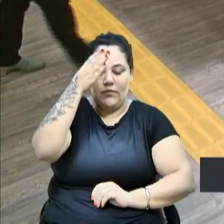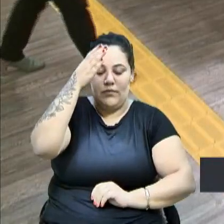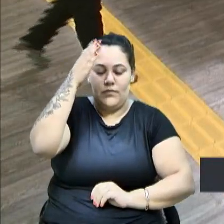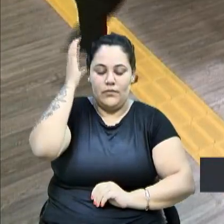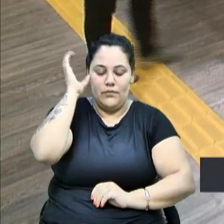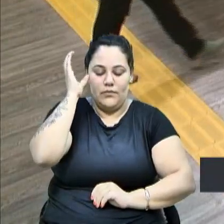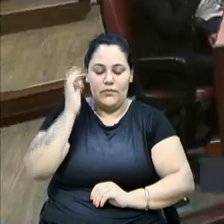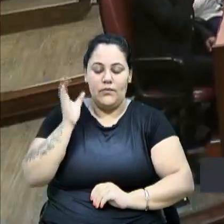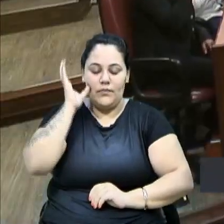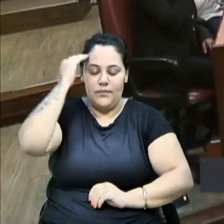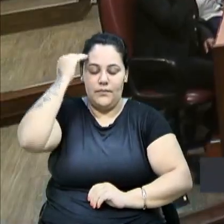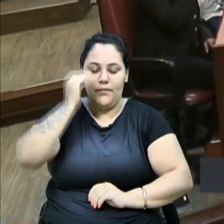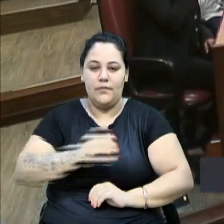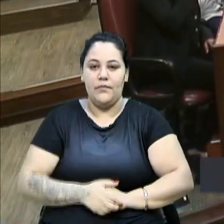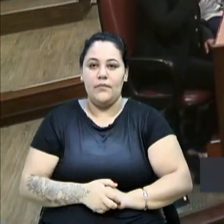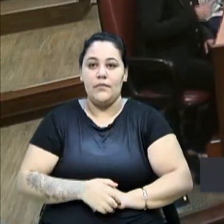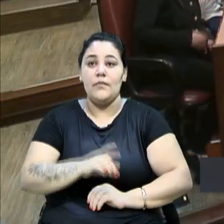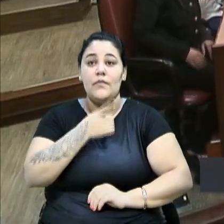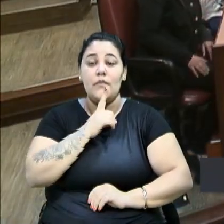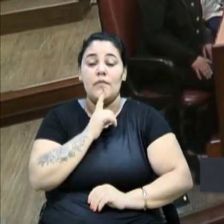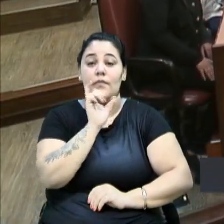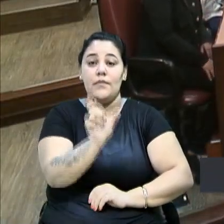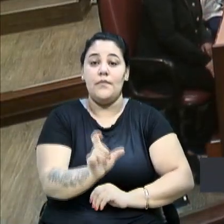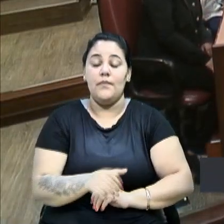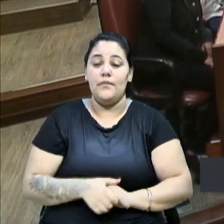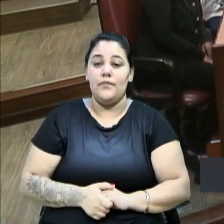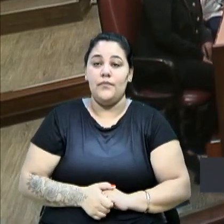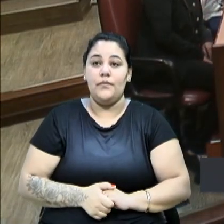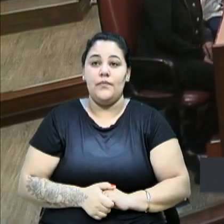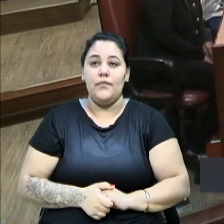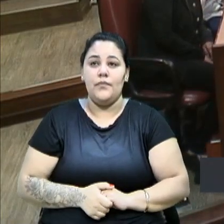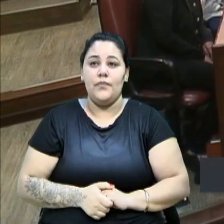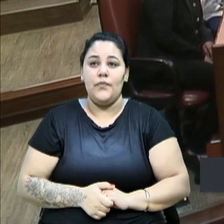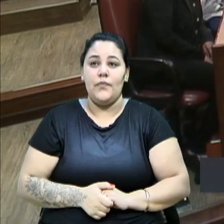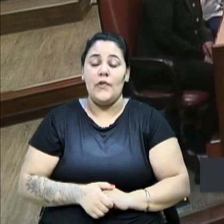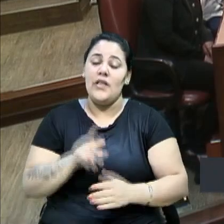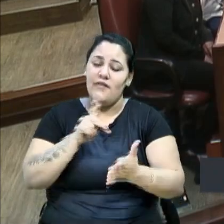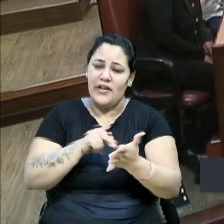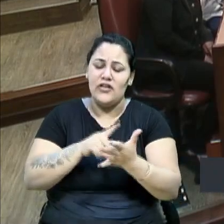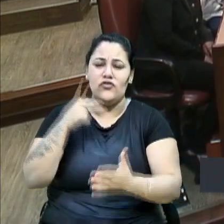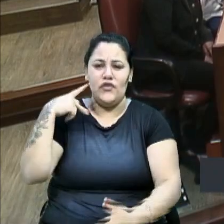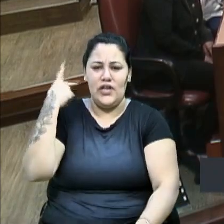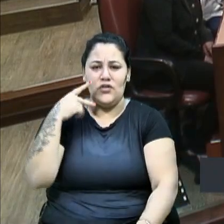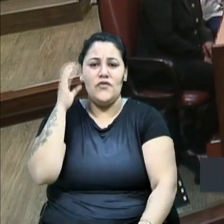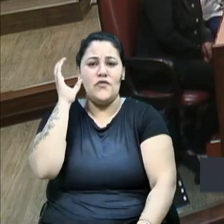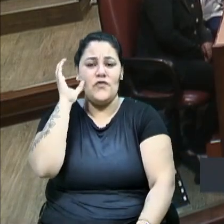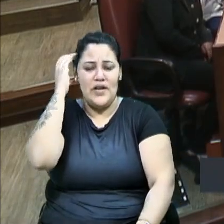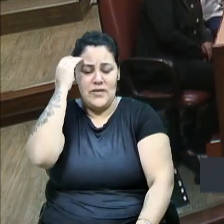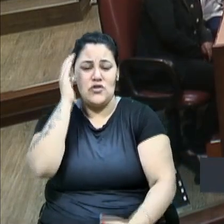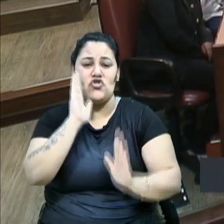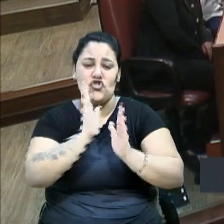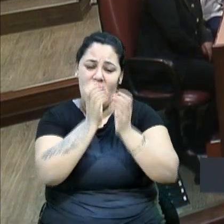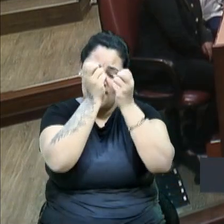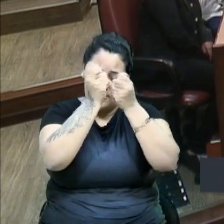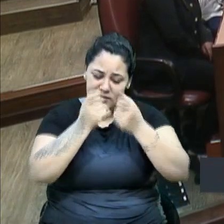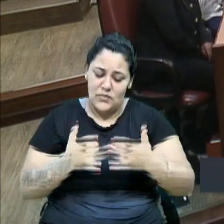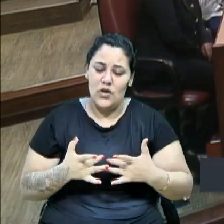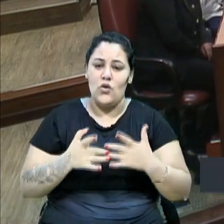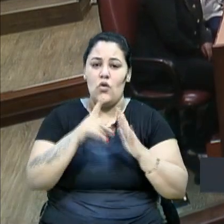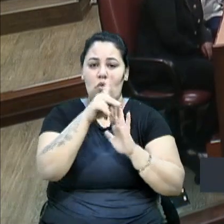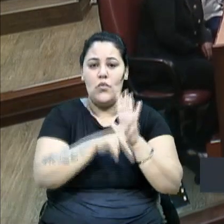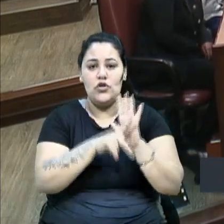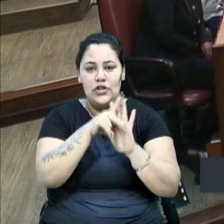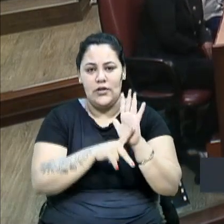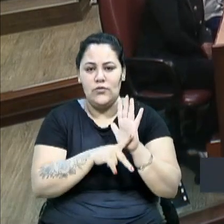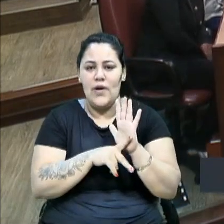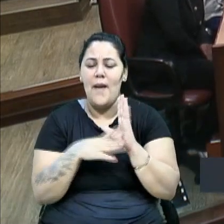O vereador D'Ambrosio, o vereador Felipe já esmiuçou o projeto, o projeto é muito interessante. Era necessário que se fizessem